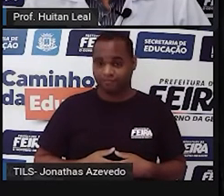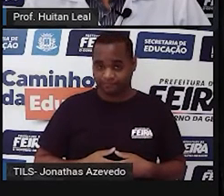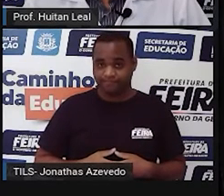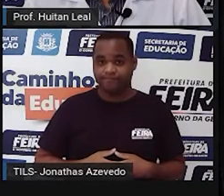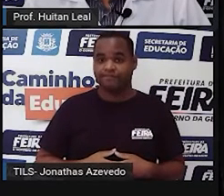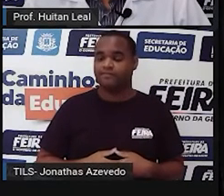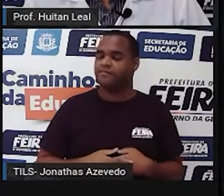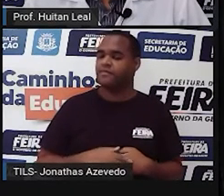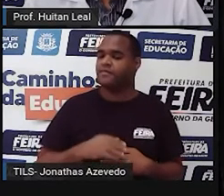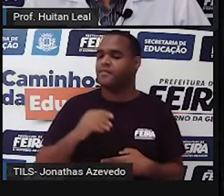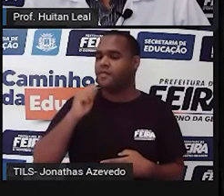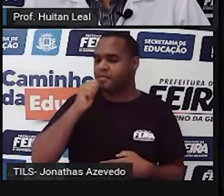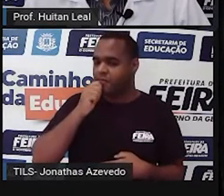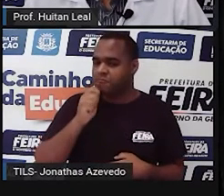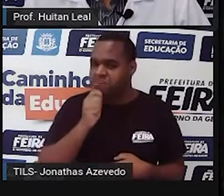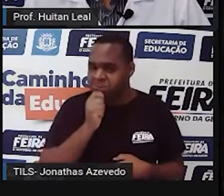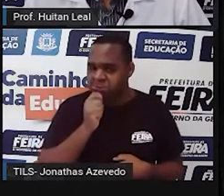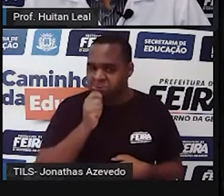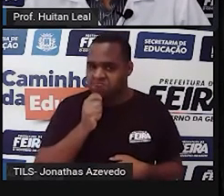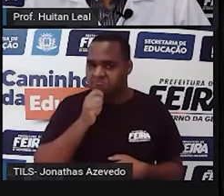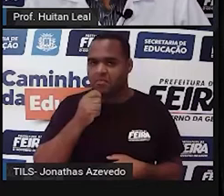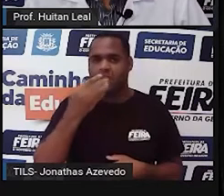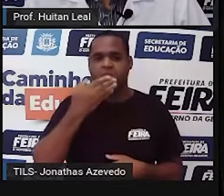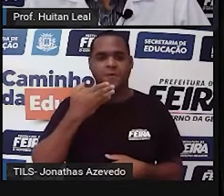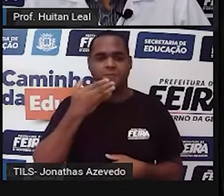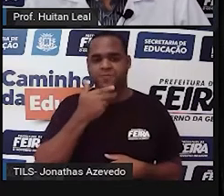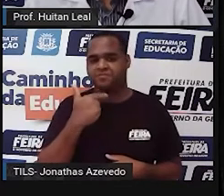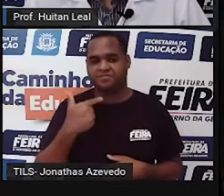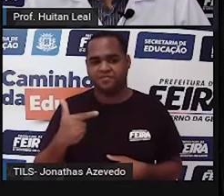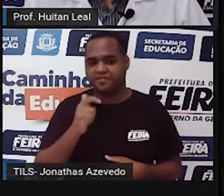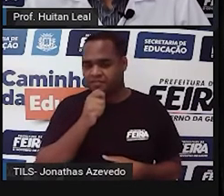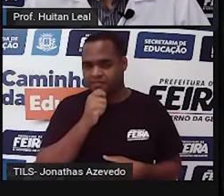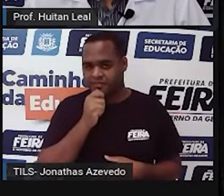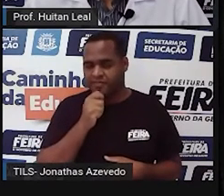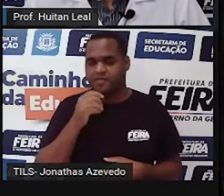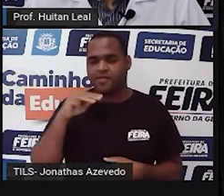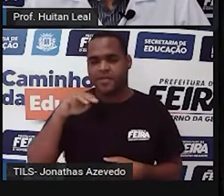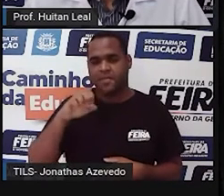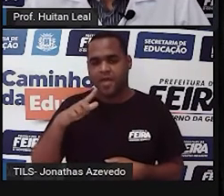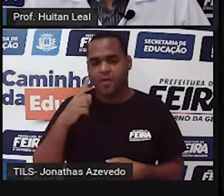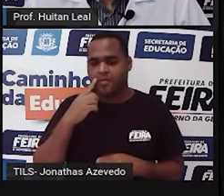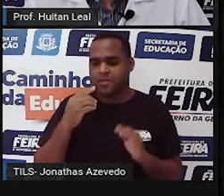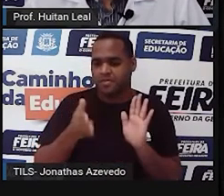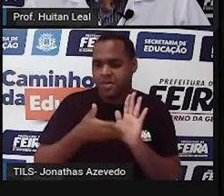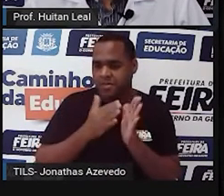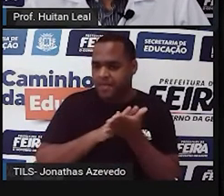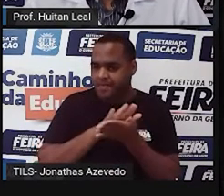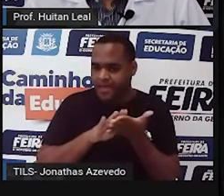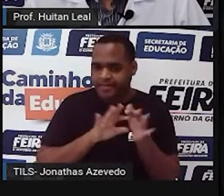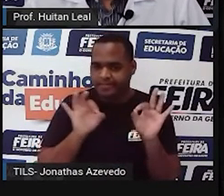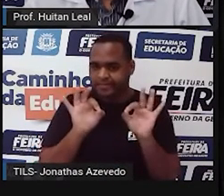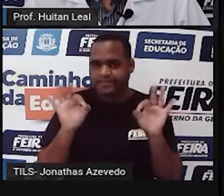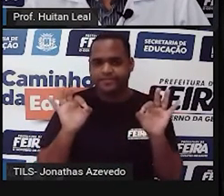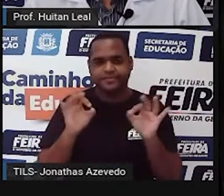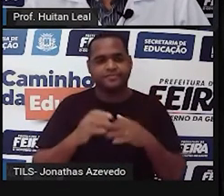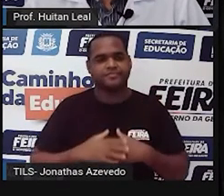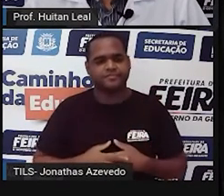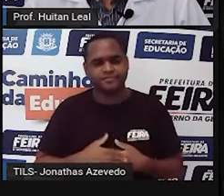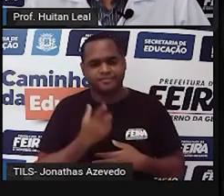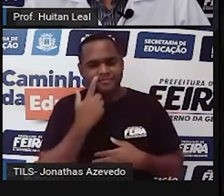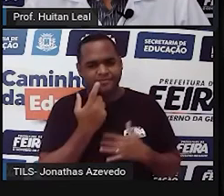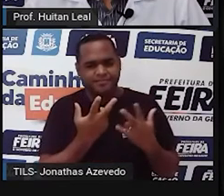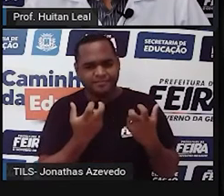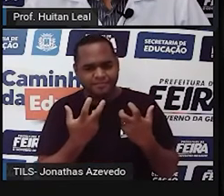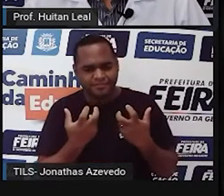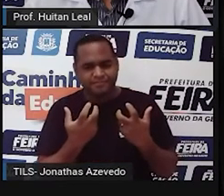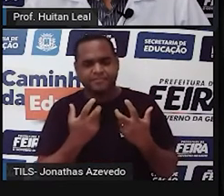E pão sem mel já diz tudo. Não tem mel. Ele não é feito de mel e você não passou mel para consumi-lo. Percebam